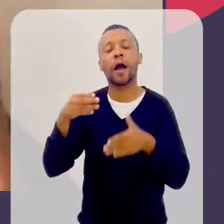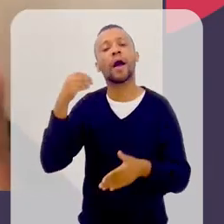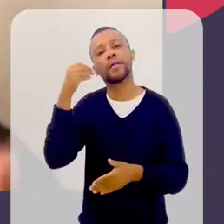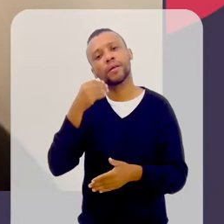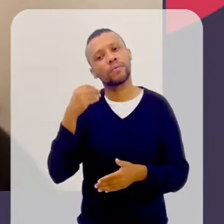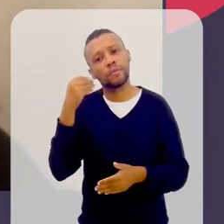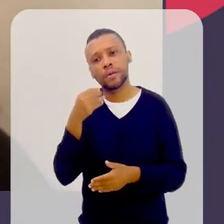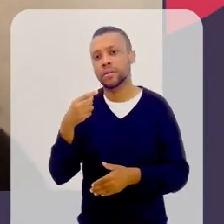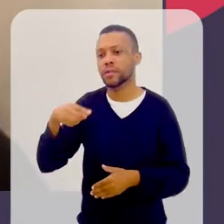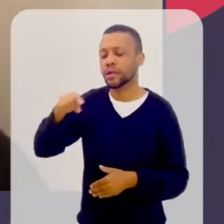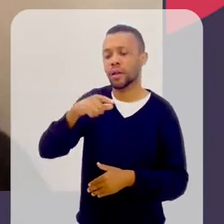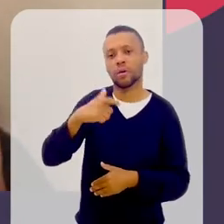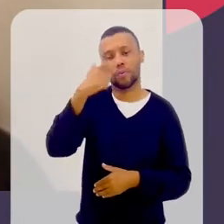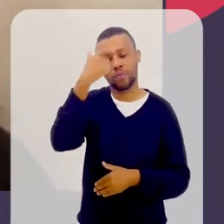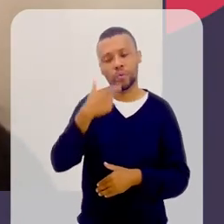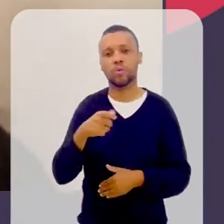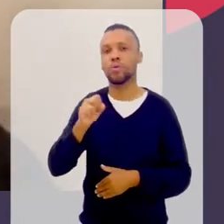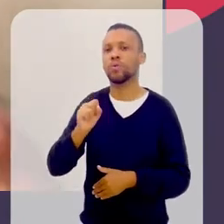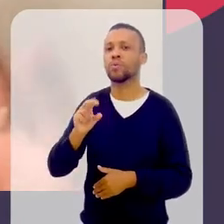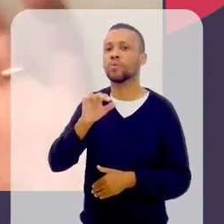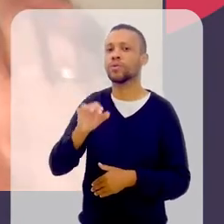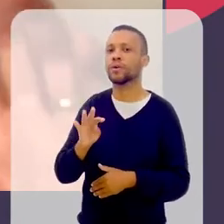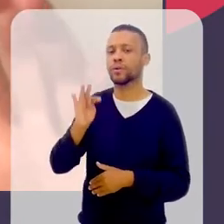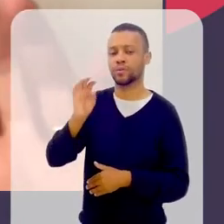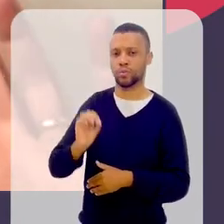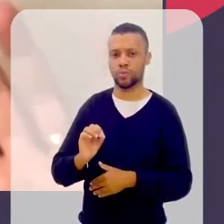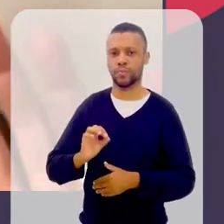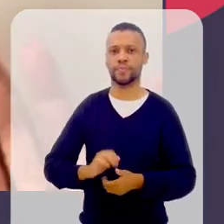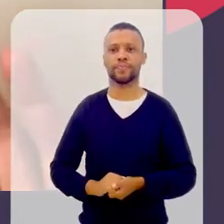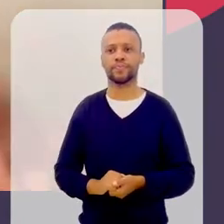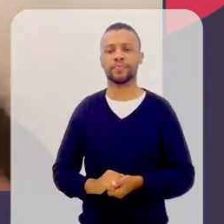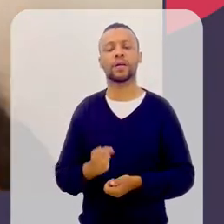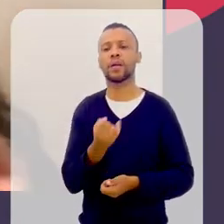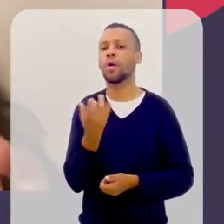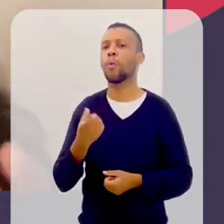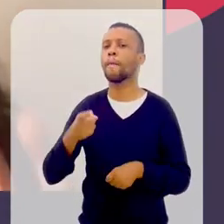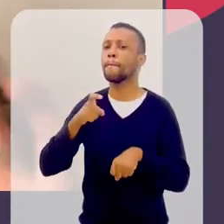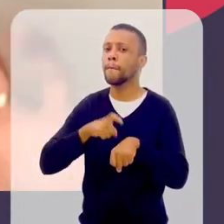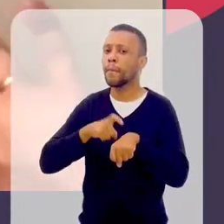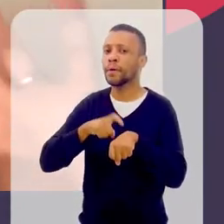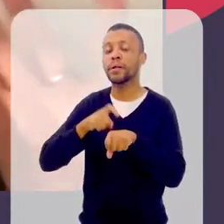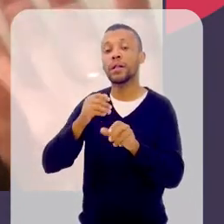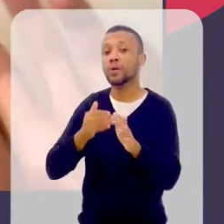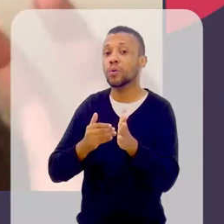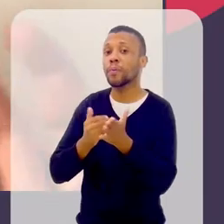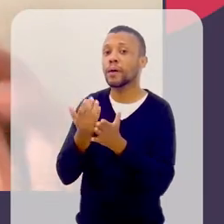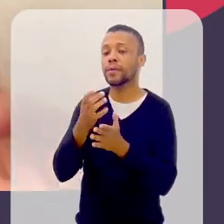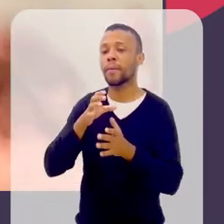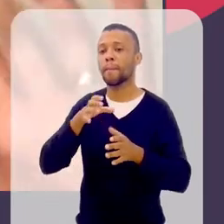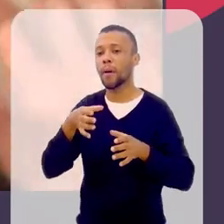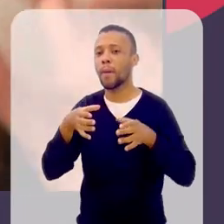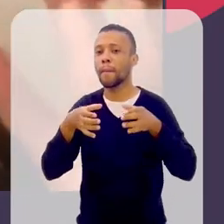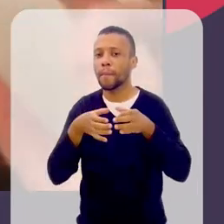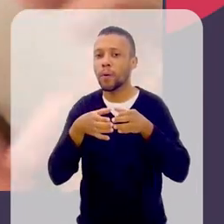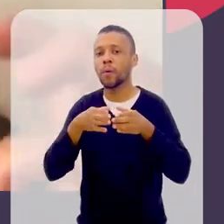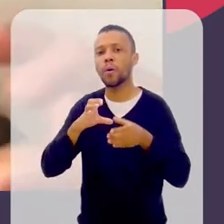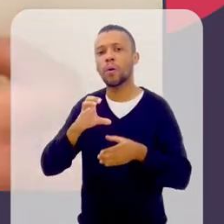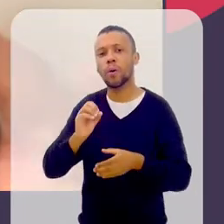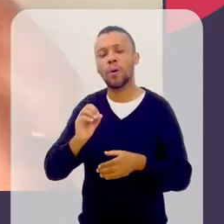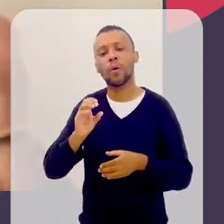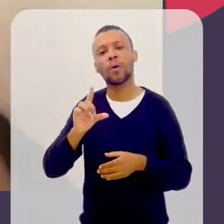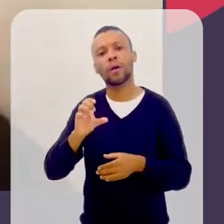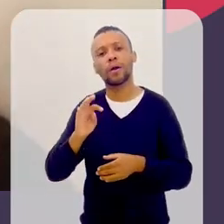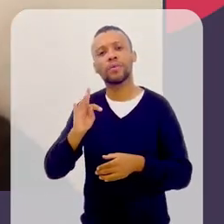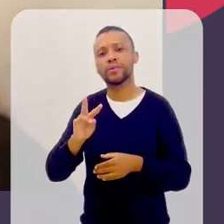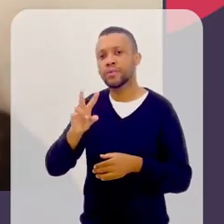experiência delas como sujeitas, né? E aí, então, em algum momento, elas começam a coletivamente reivindicar